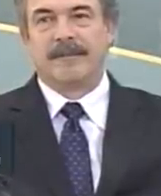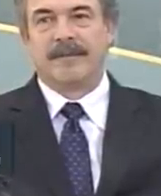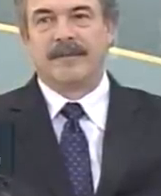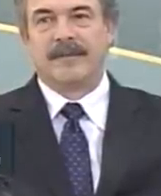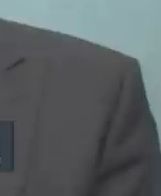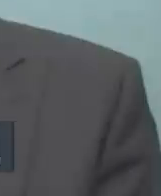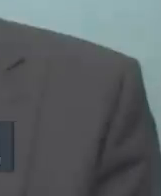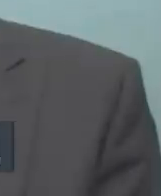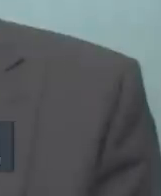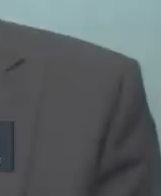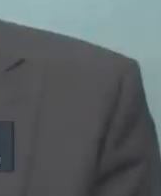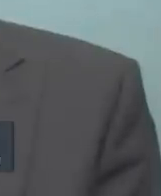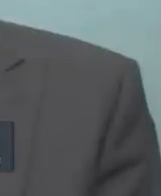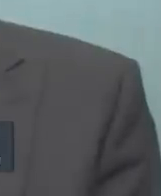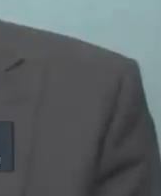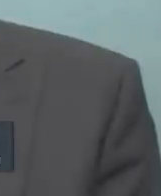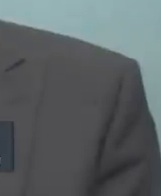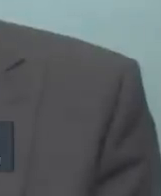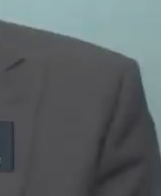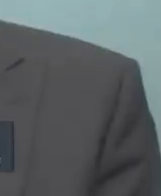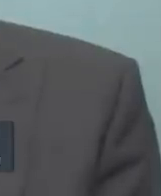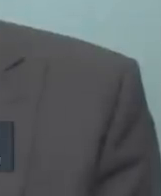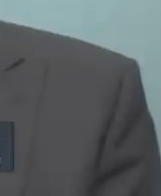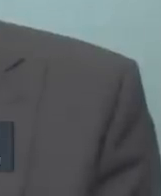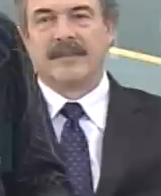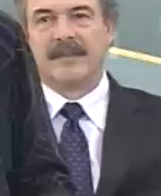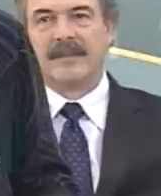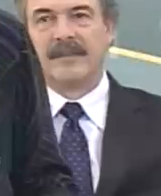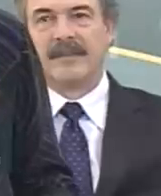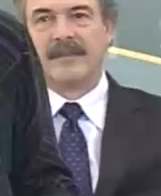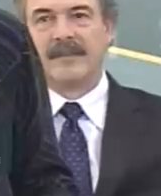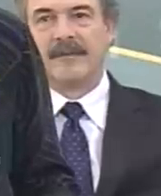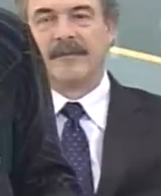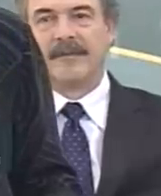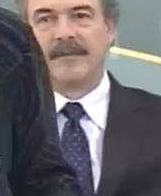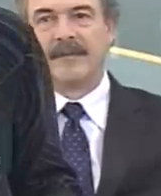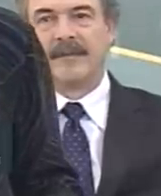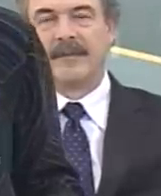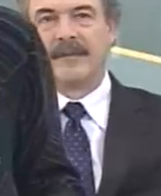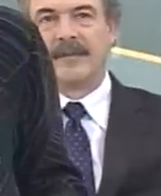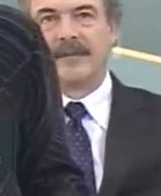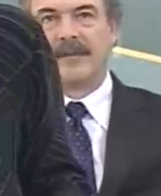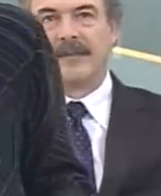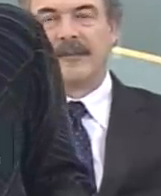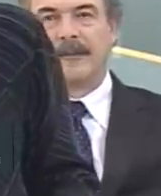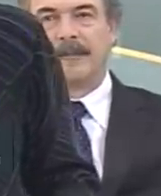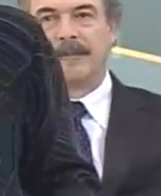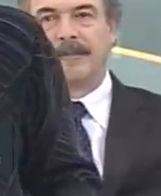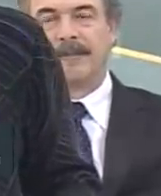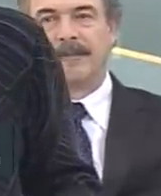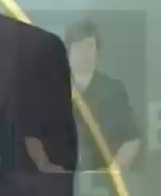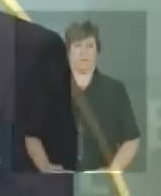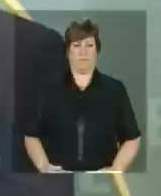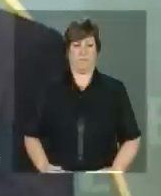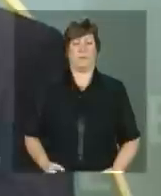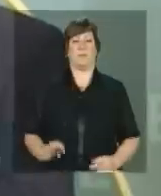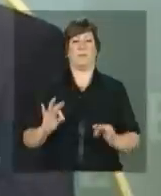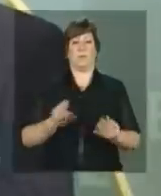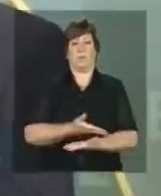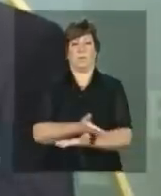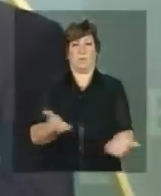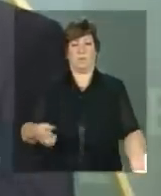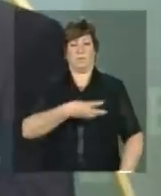ao Aloysio Mercadante e ao Marco Antônio Raup. A todos eles